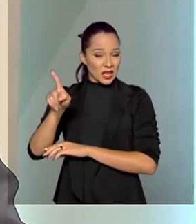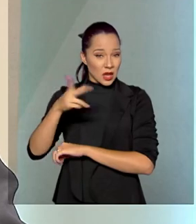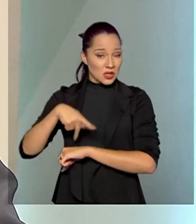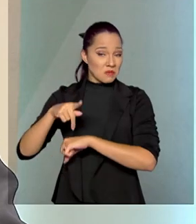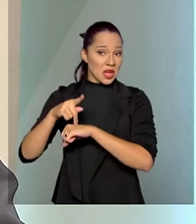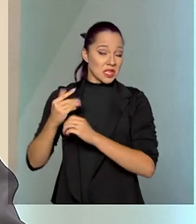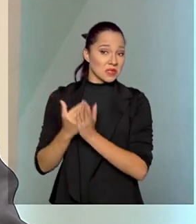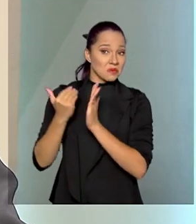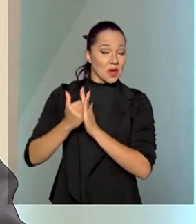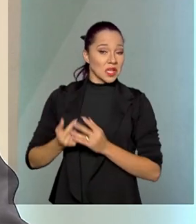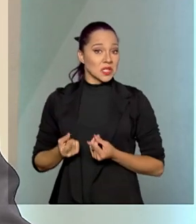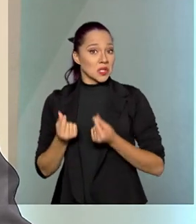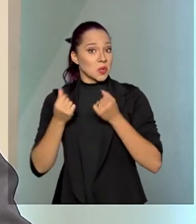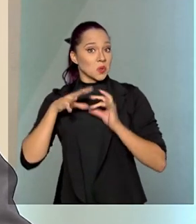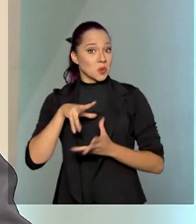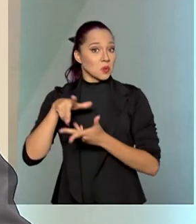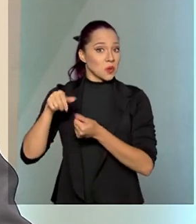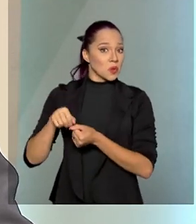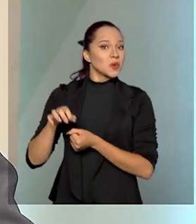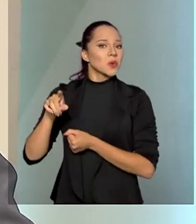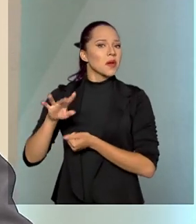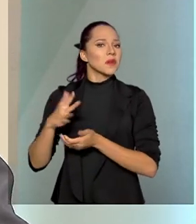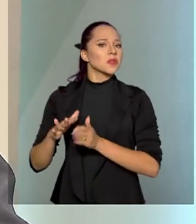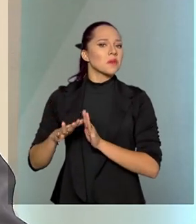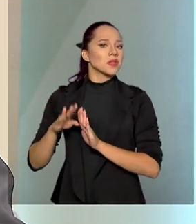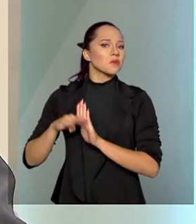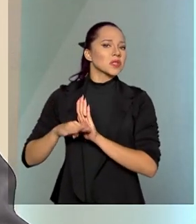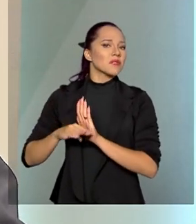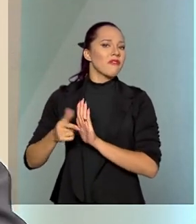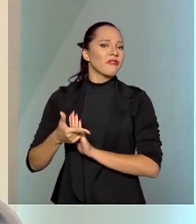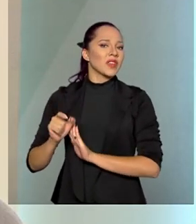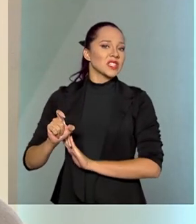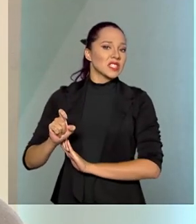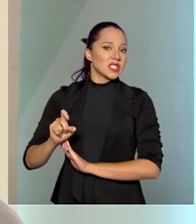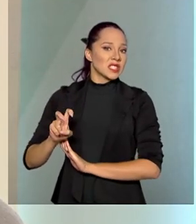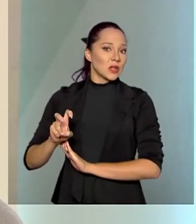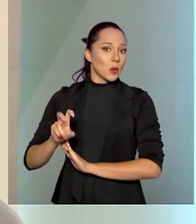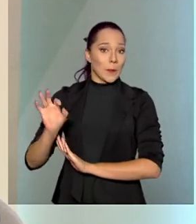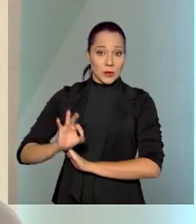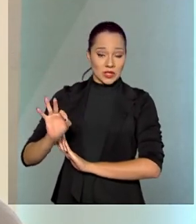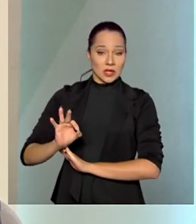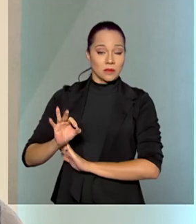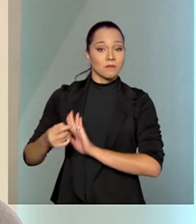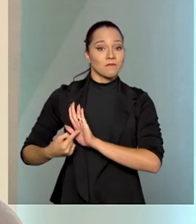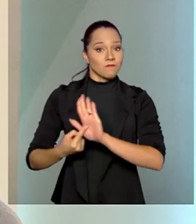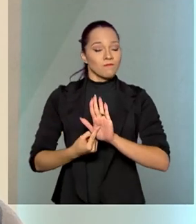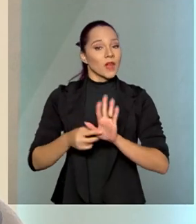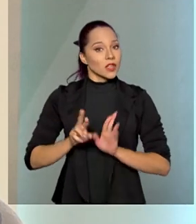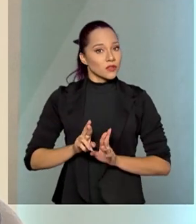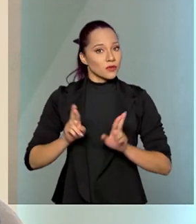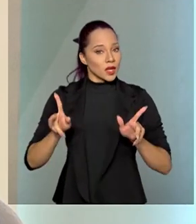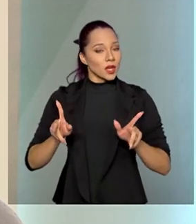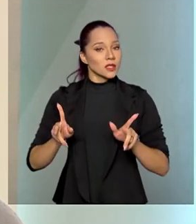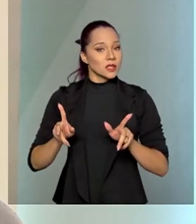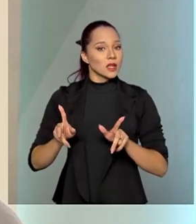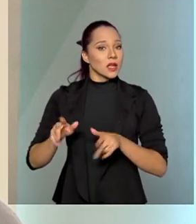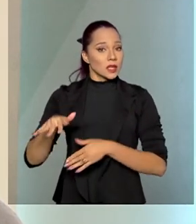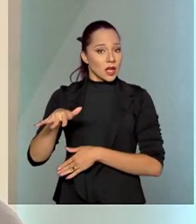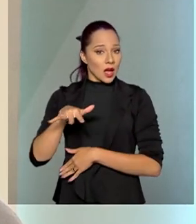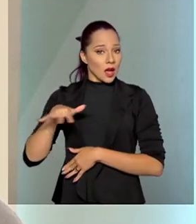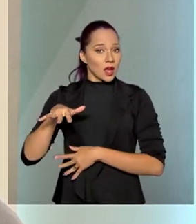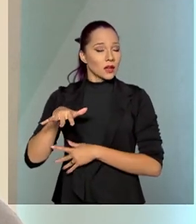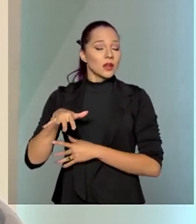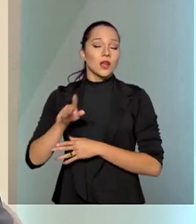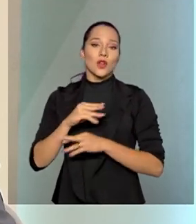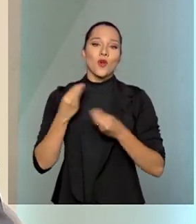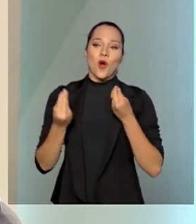mais ricos do mundo, é da ordem de 25%. Então, mostra a diferença da matriz e como